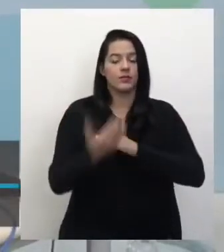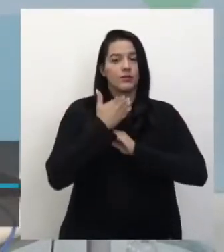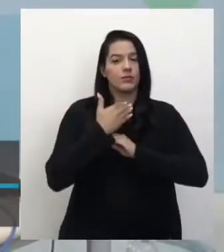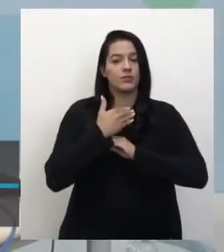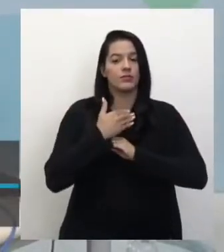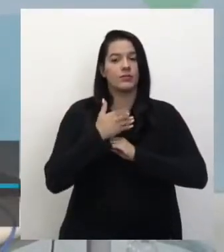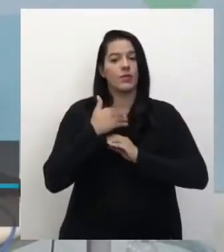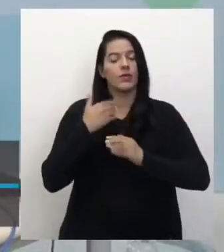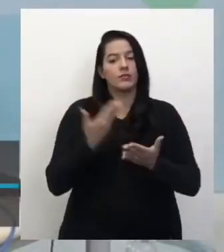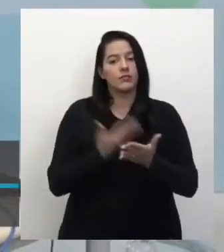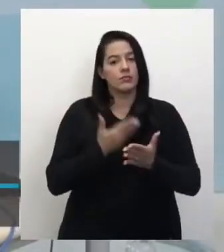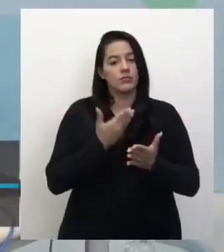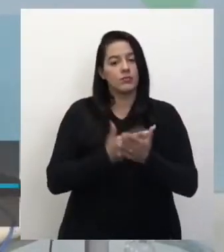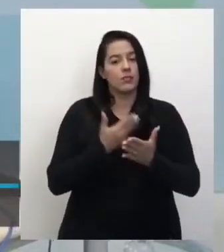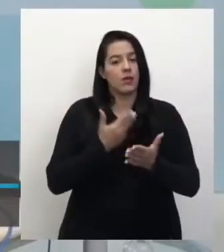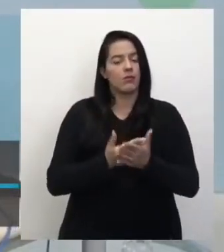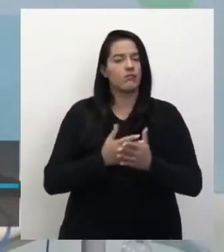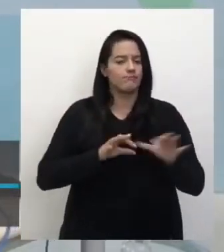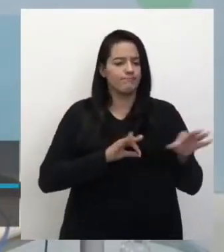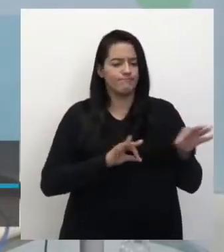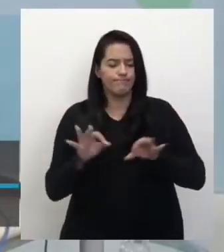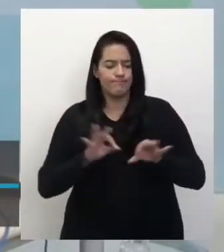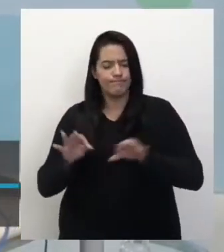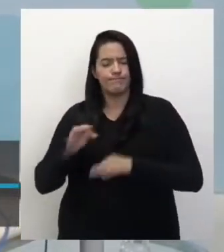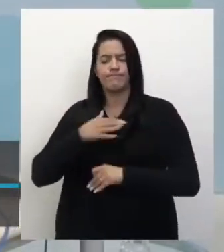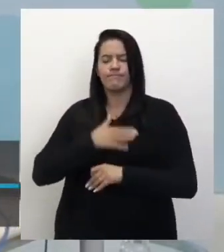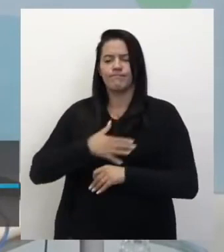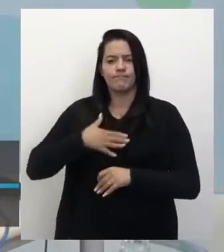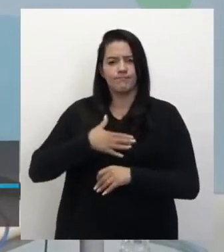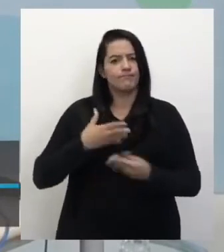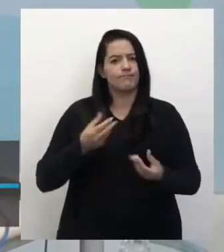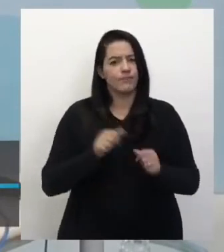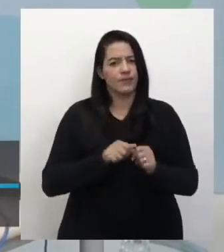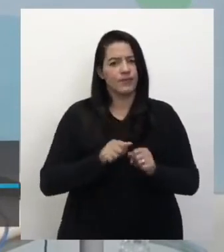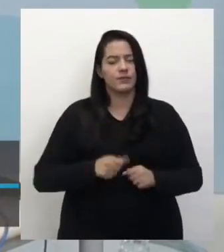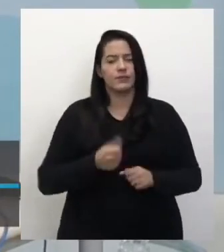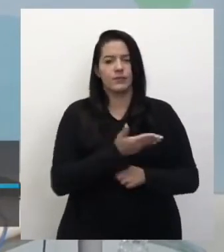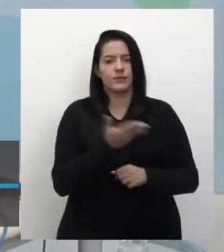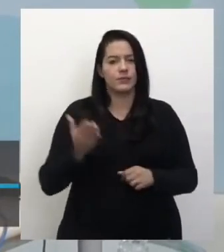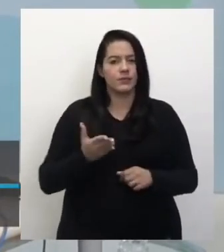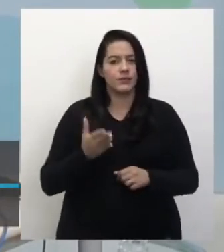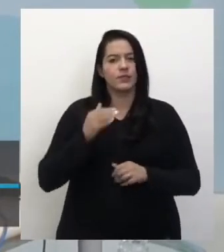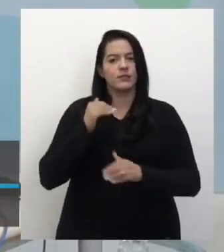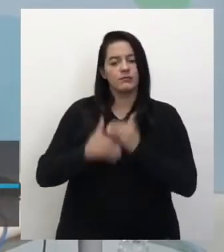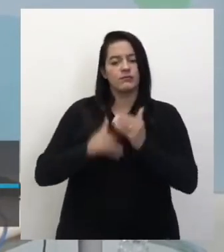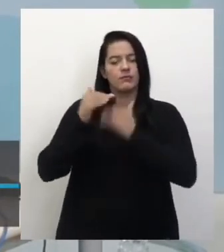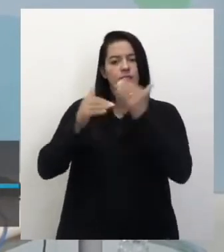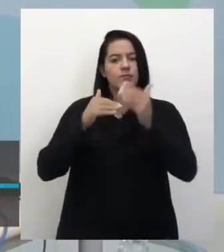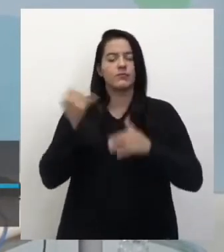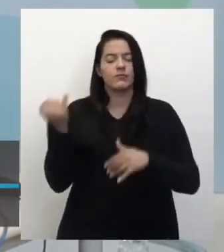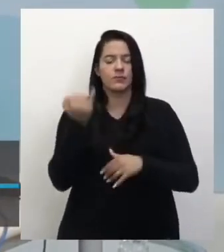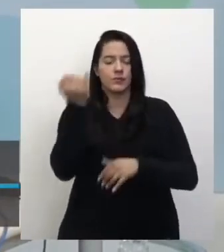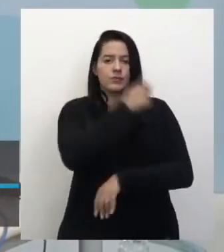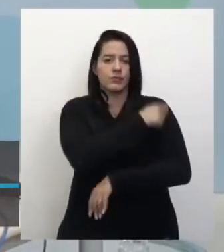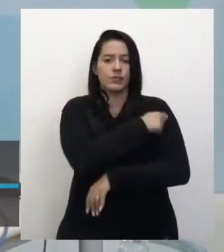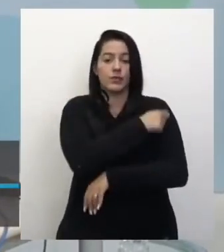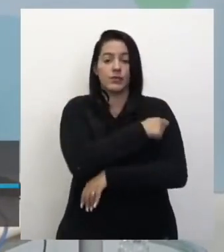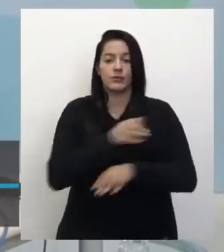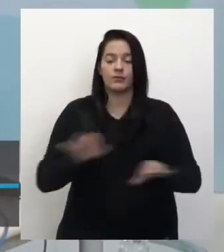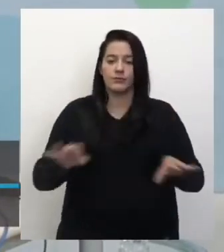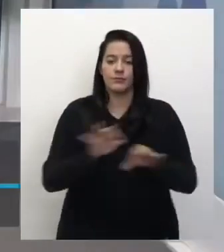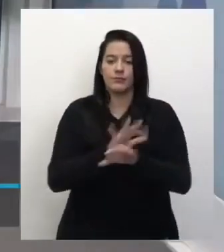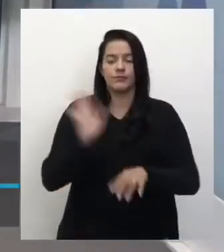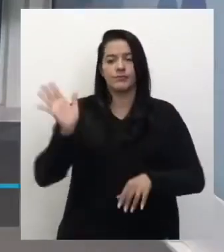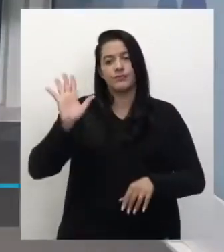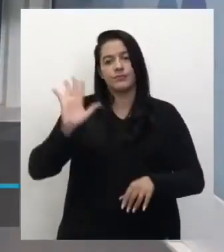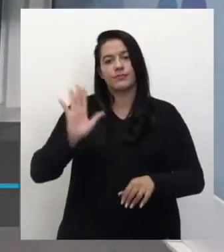na construção de uma aula, que é feita sempre com todo carinho aqui para vocês, para a gente fazer essa construção de conhecimento importante para os alunos. A gente vai ficando por aqui, até